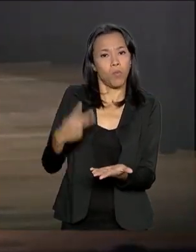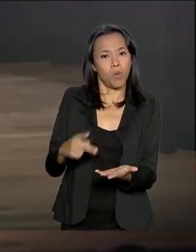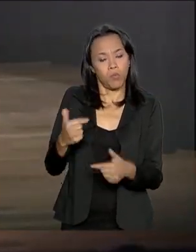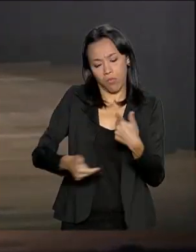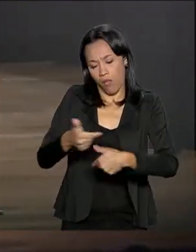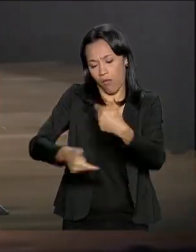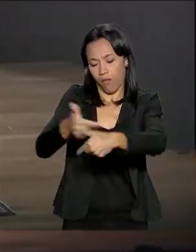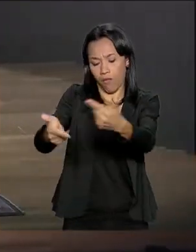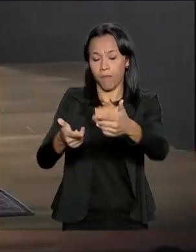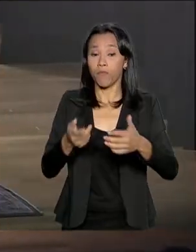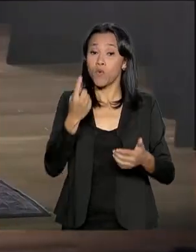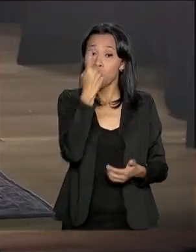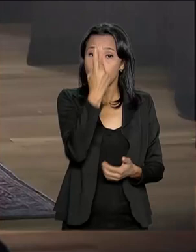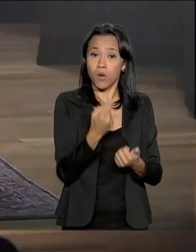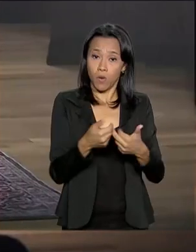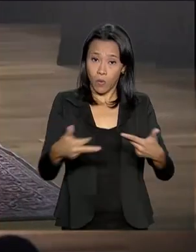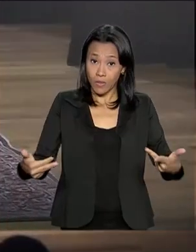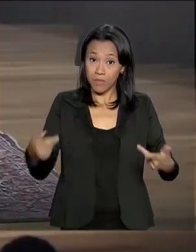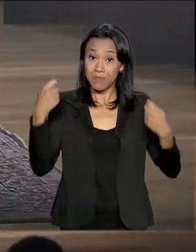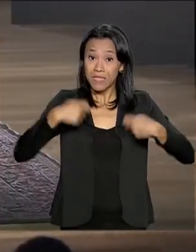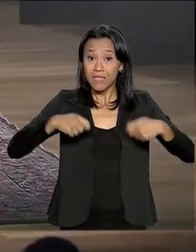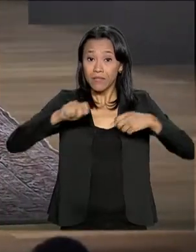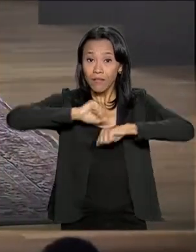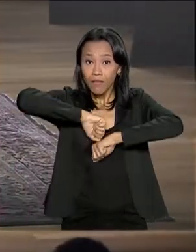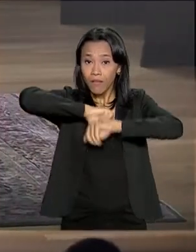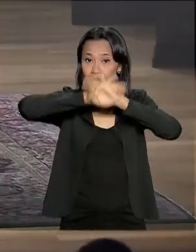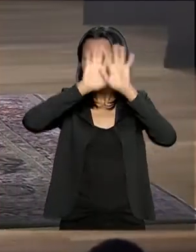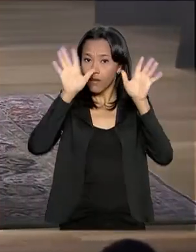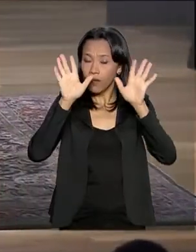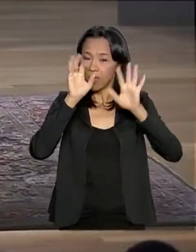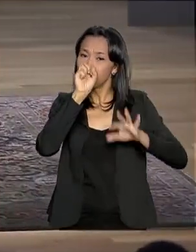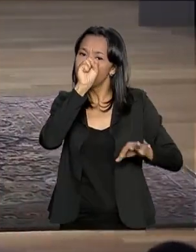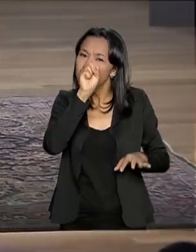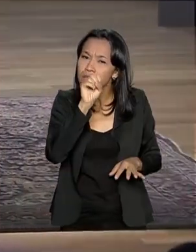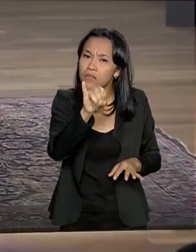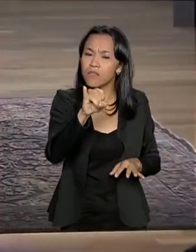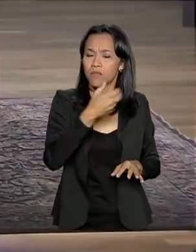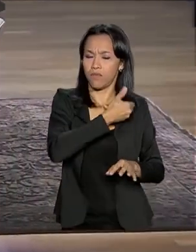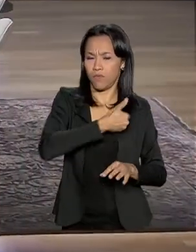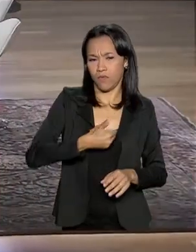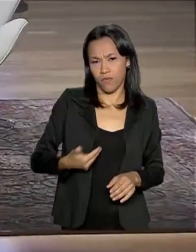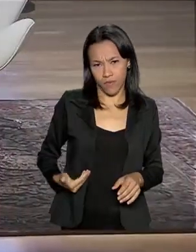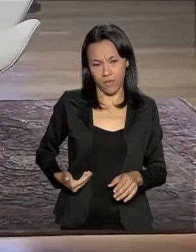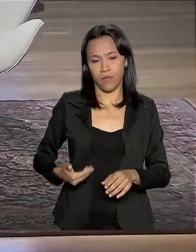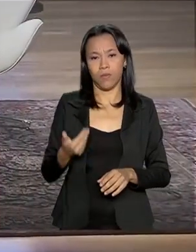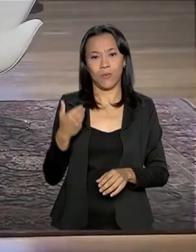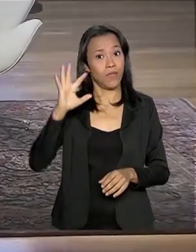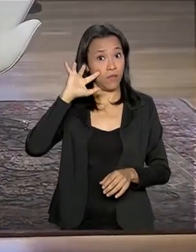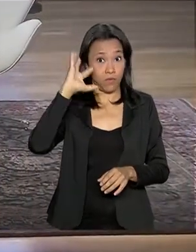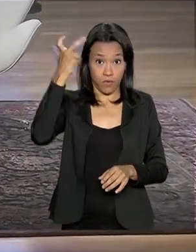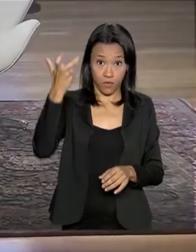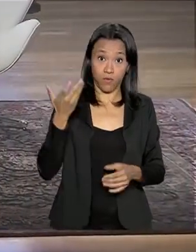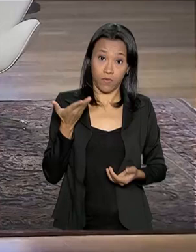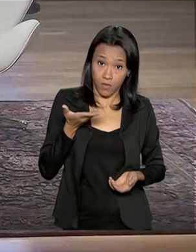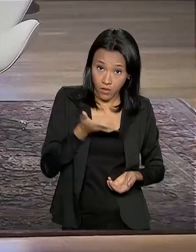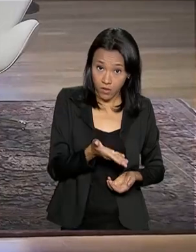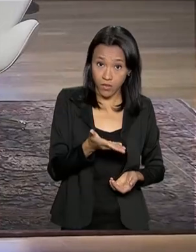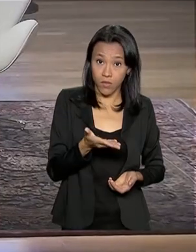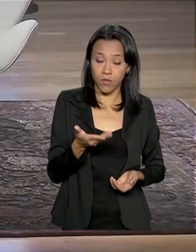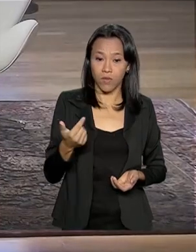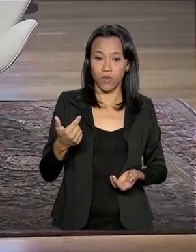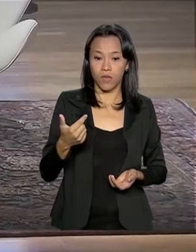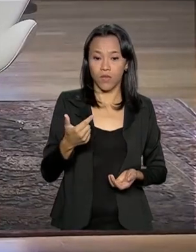ficar bem clara para todos, que se o governo não encarar essa questão de frente, em